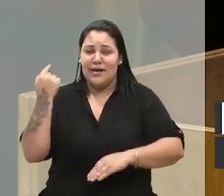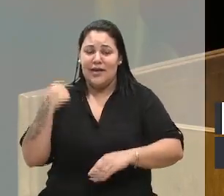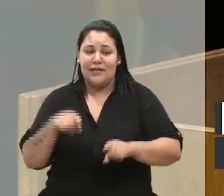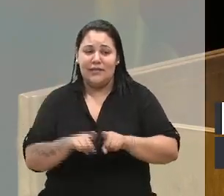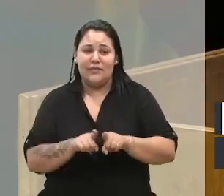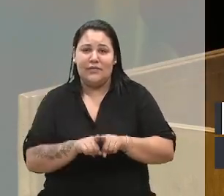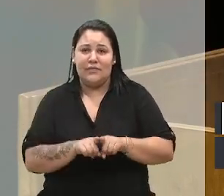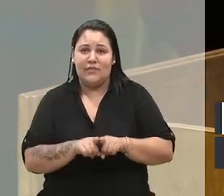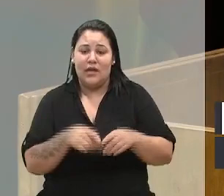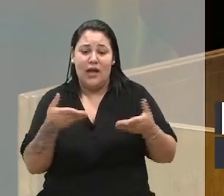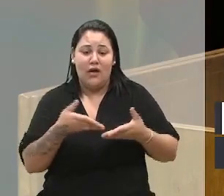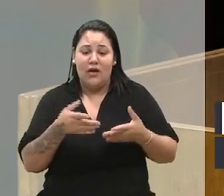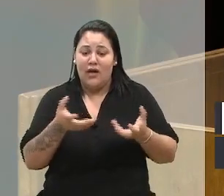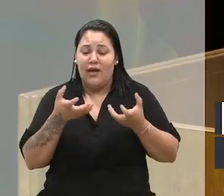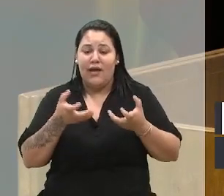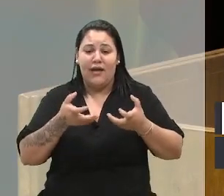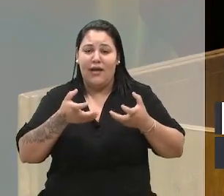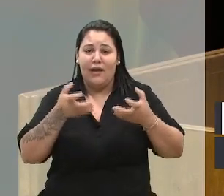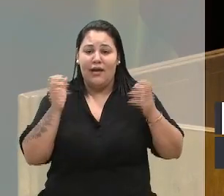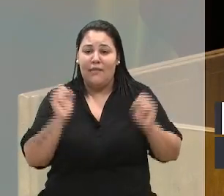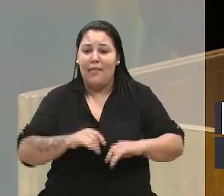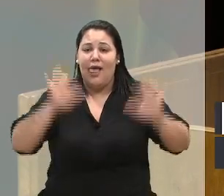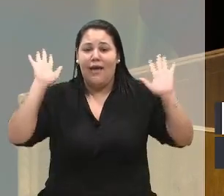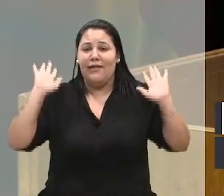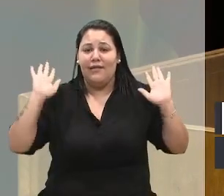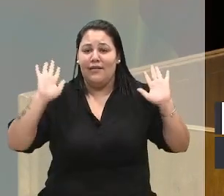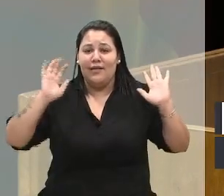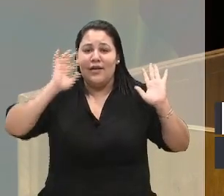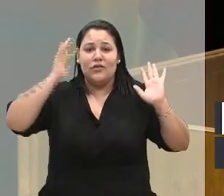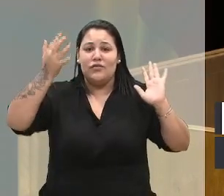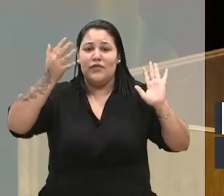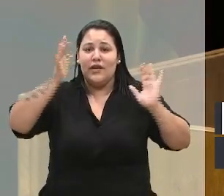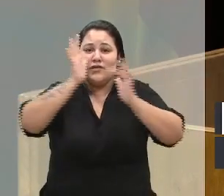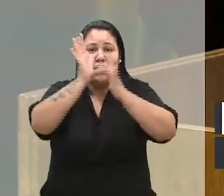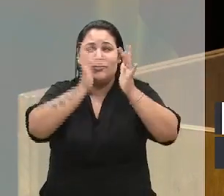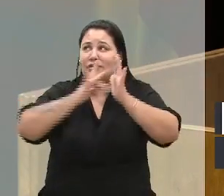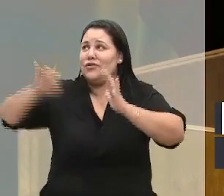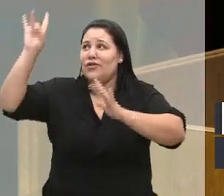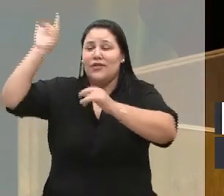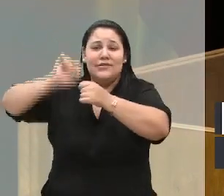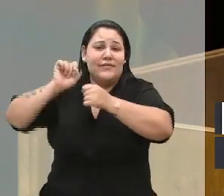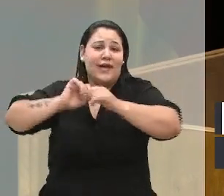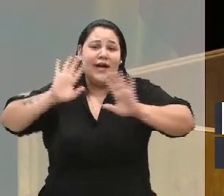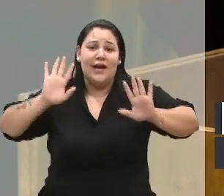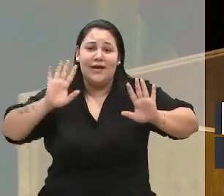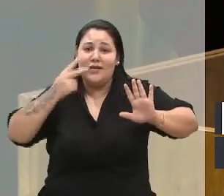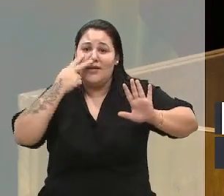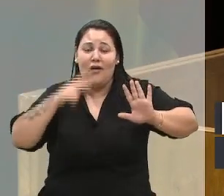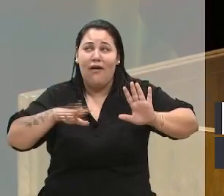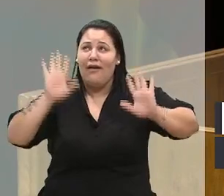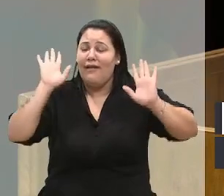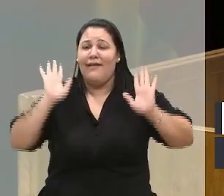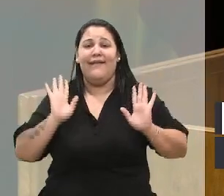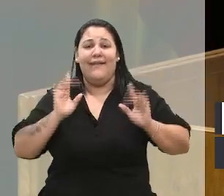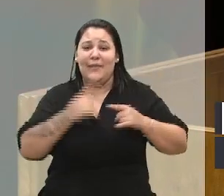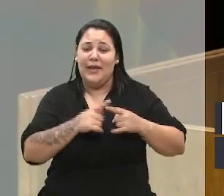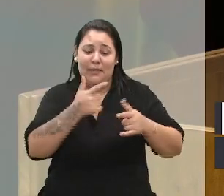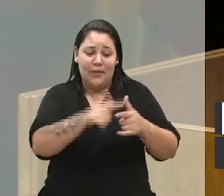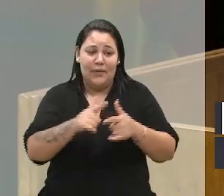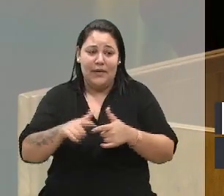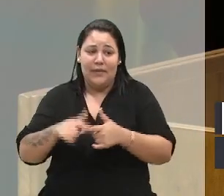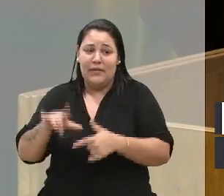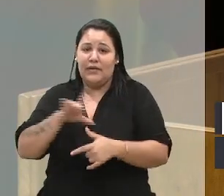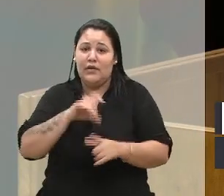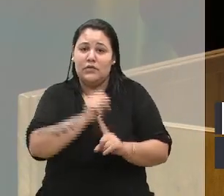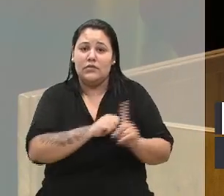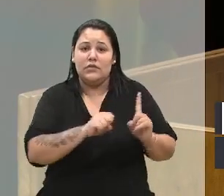querem milagre. Milagre é só Jesus na causa. E olha lá ainda, porque problemas são diversos na sociedade.